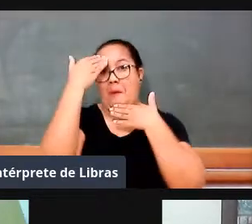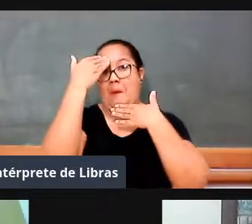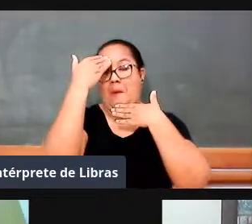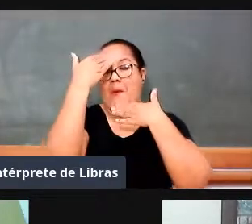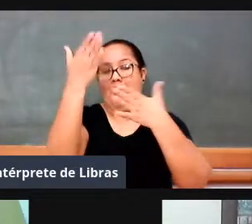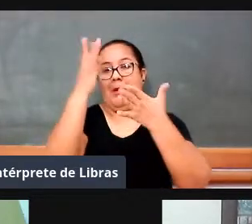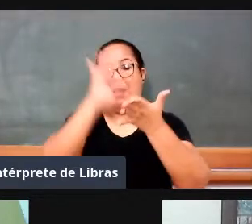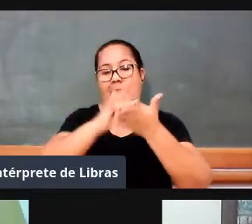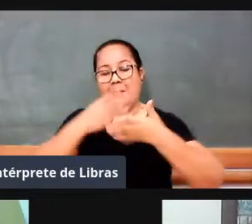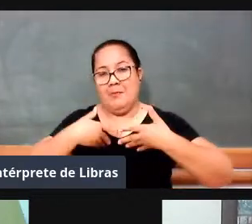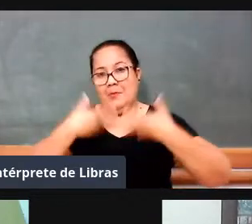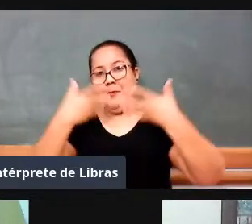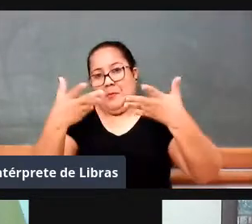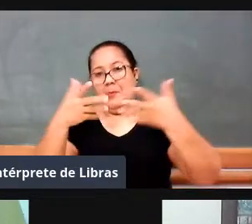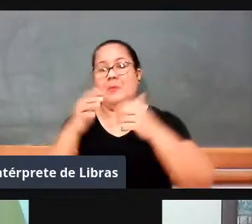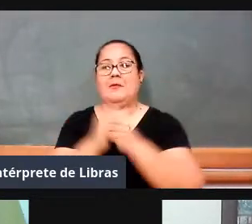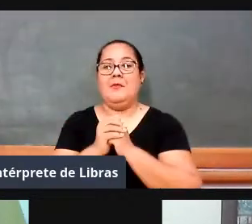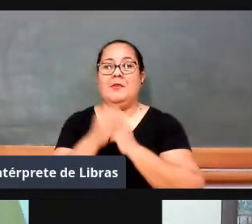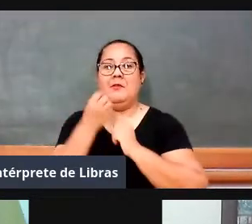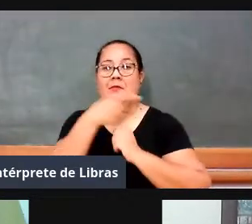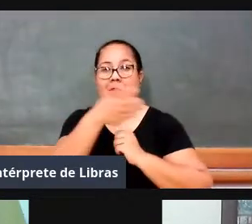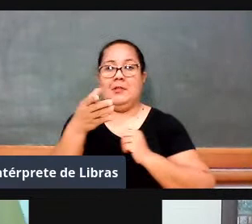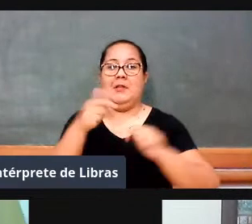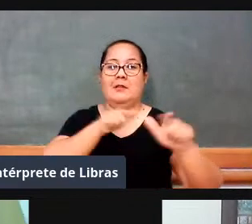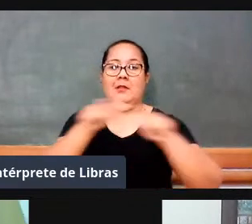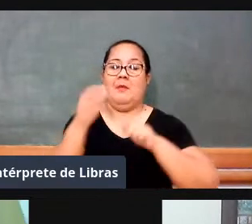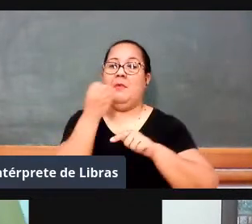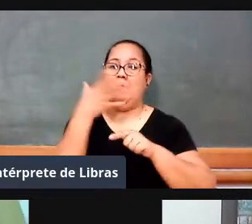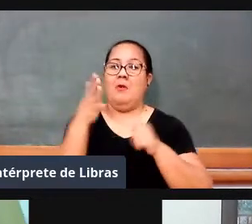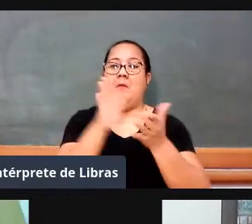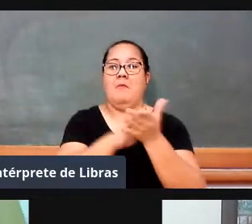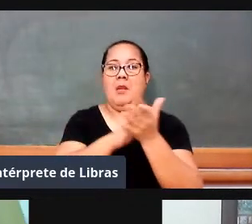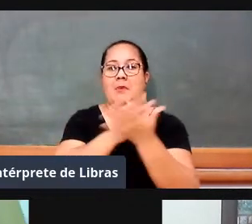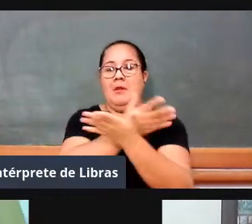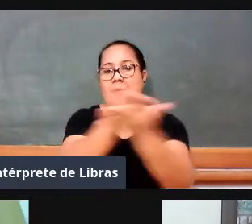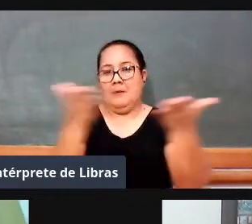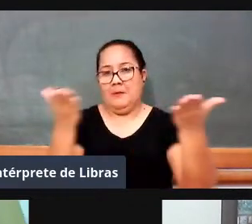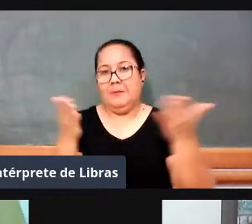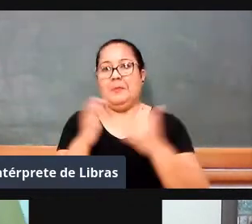uma vez pelo convite, bom trabalho, né, parabéns a todos vocês.